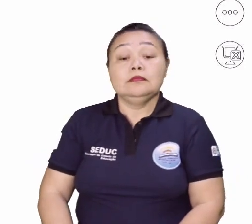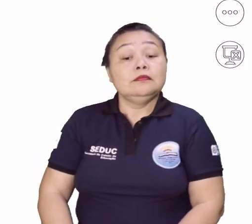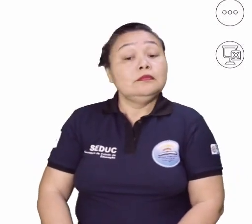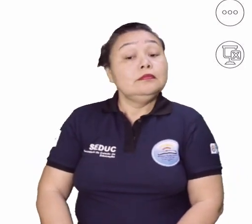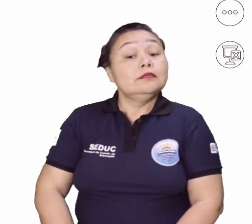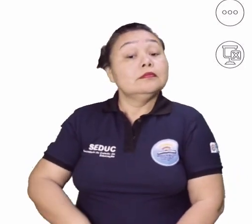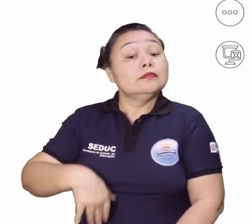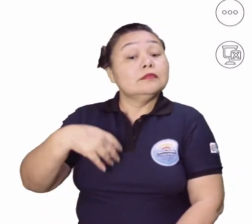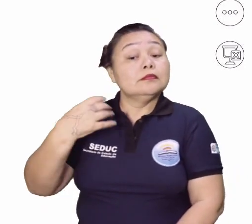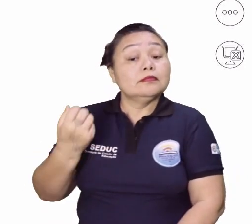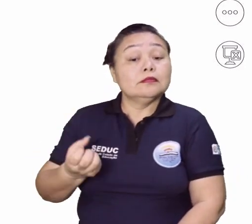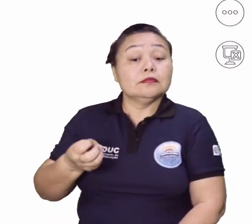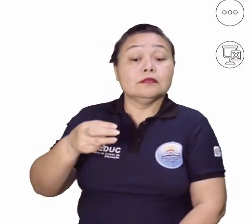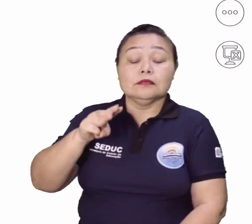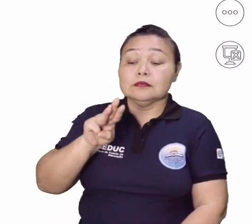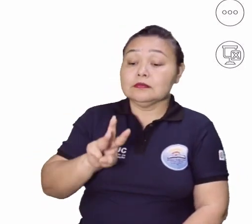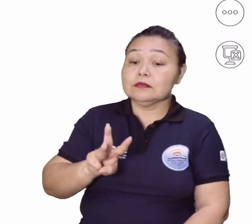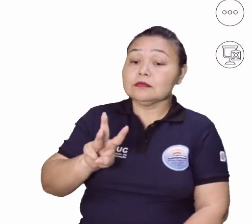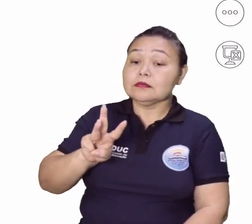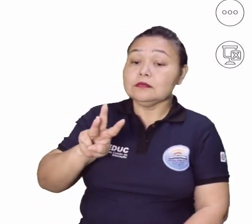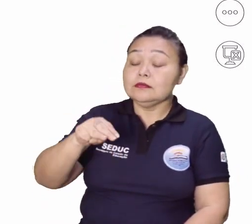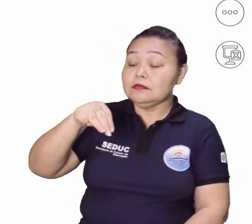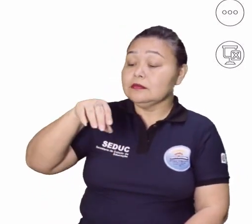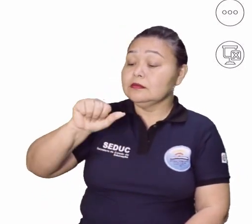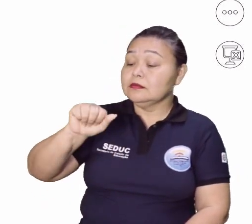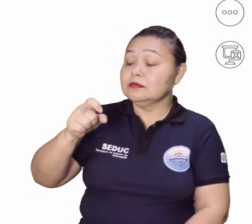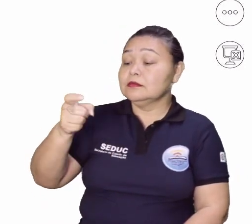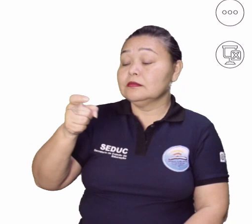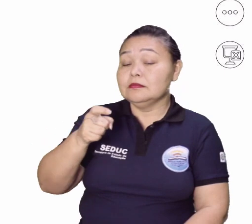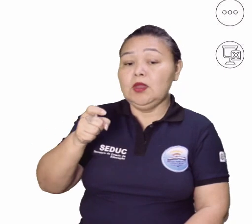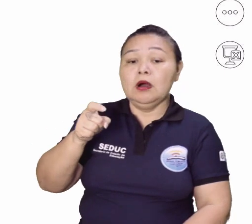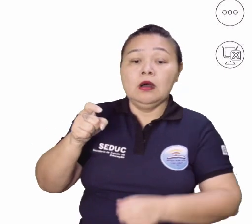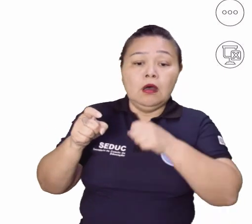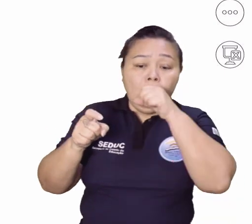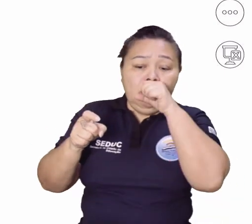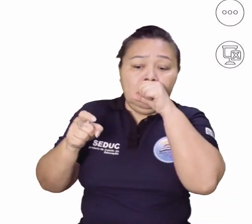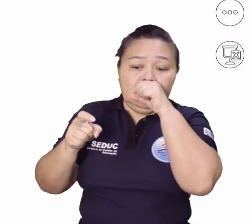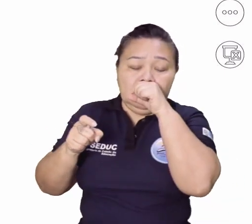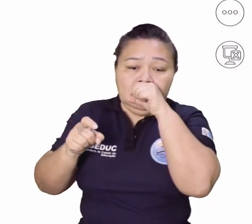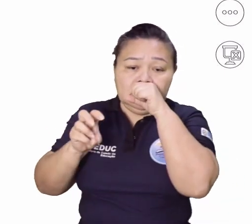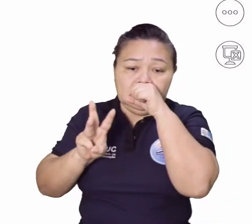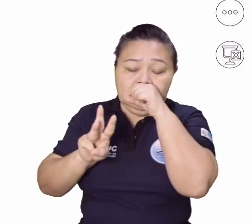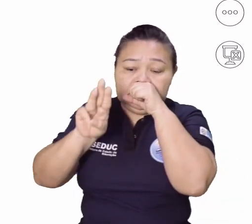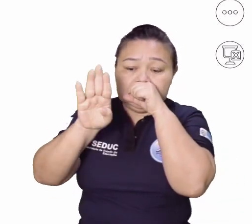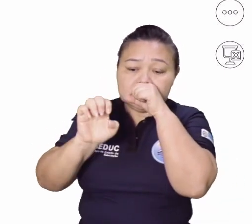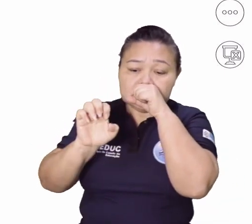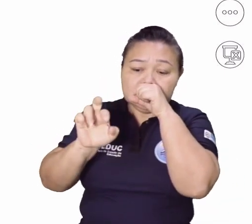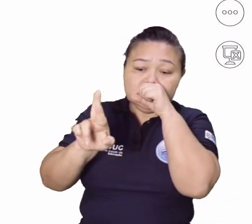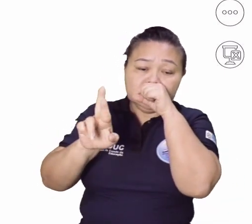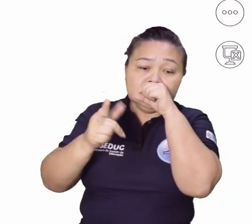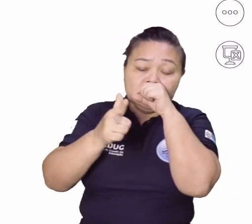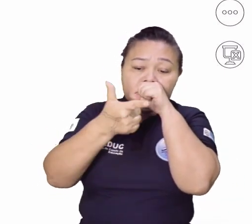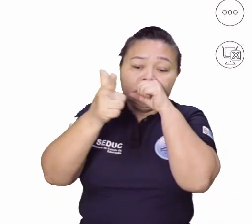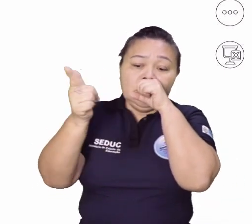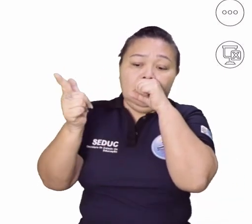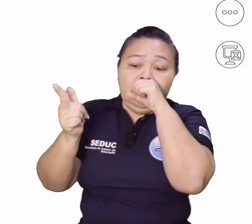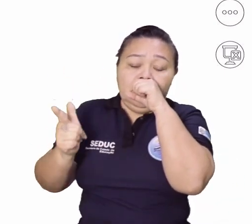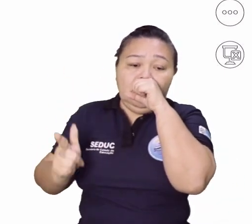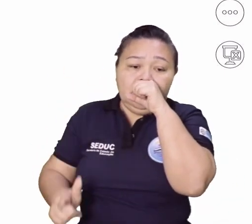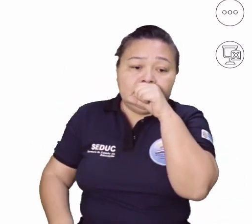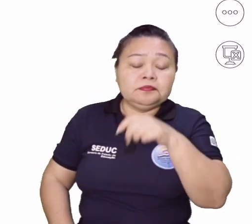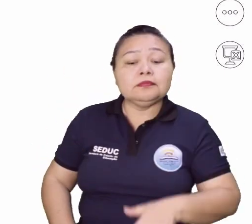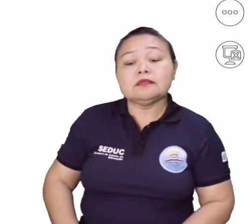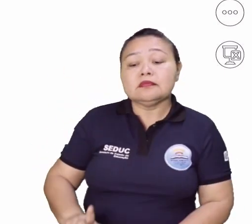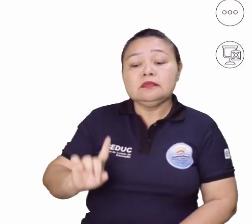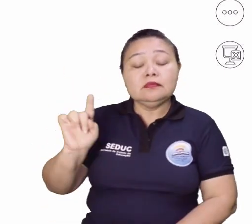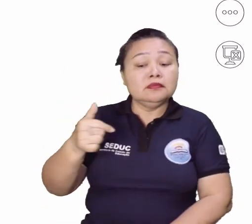Já o trabalho na visão do Emilie Turcain, aliás, desculpa, do Max Weber, ela vai numa outra